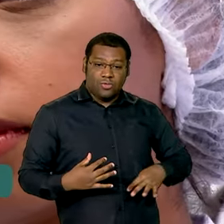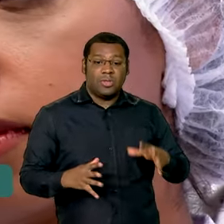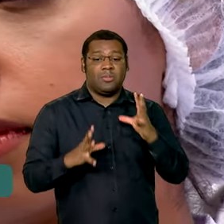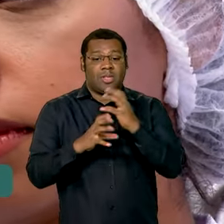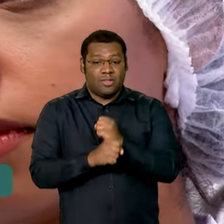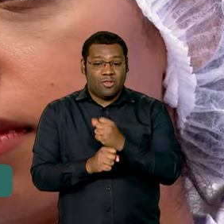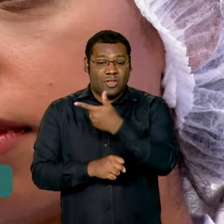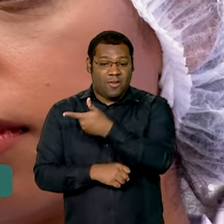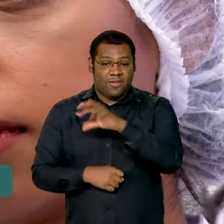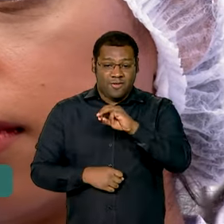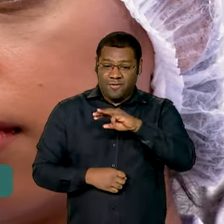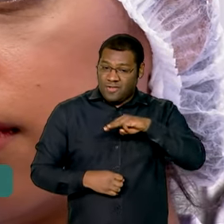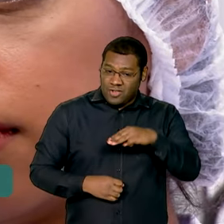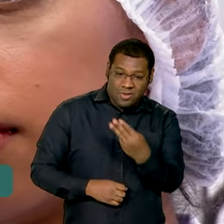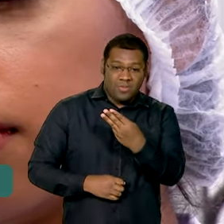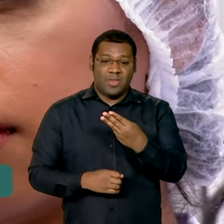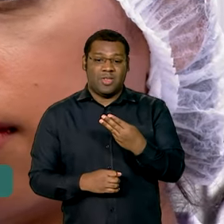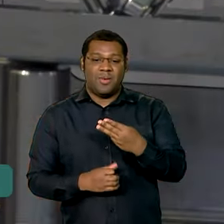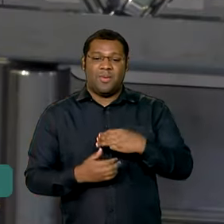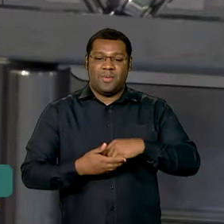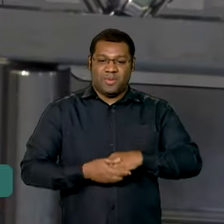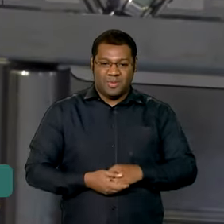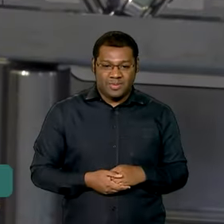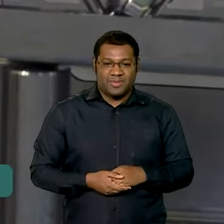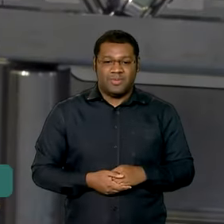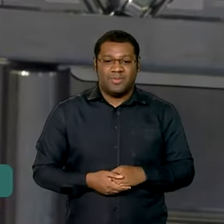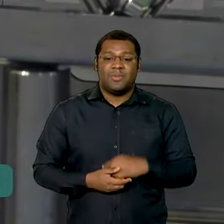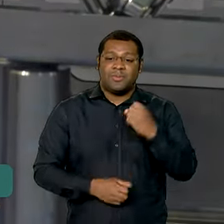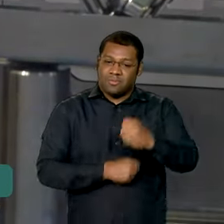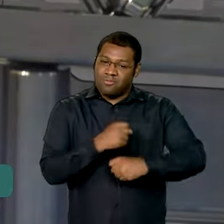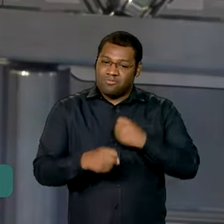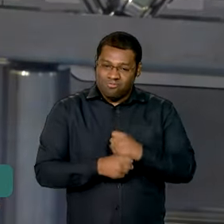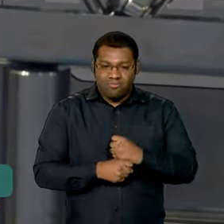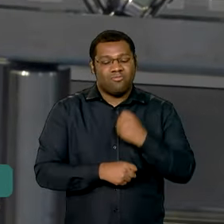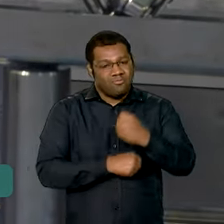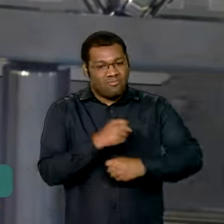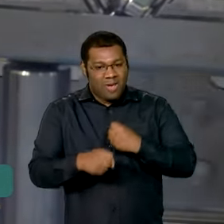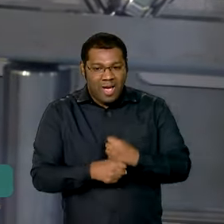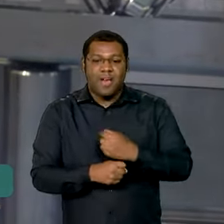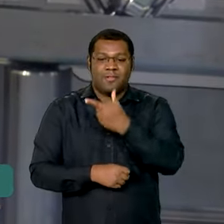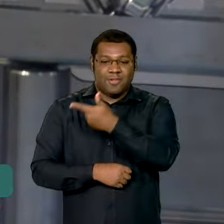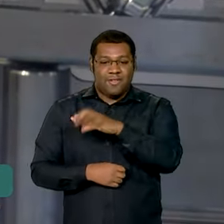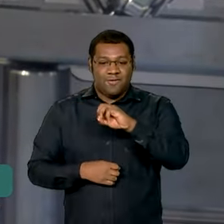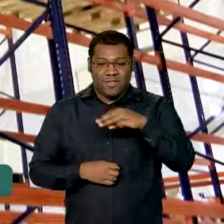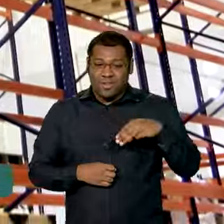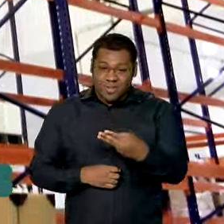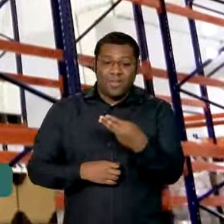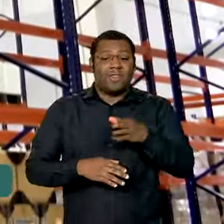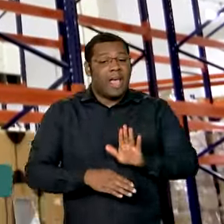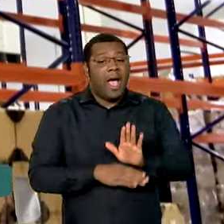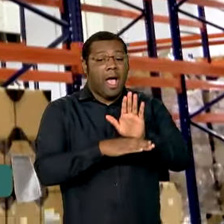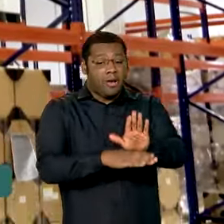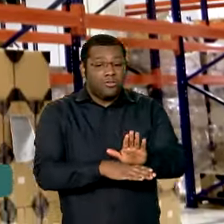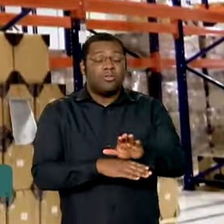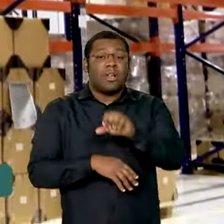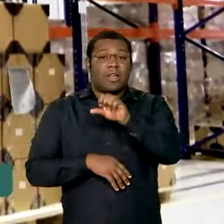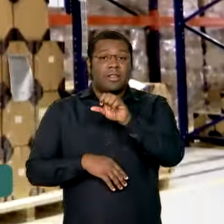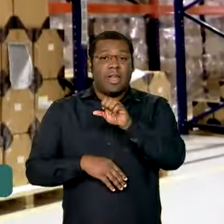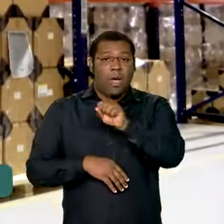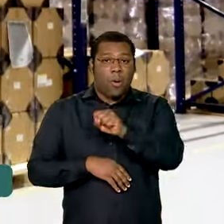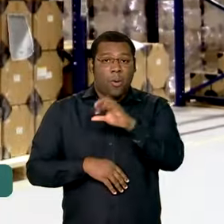são chamadas as unidades de insulina por ano. O suficiente para atender mais de 80%